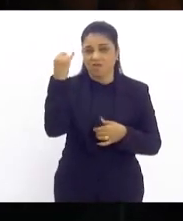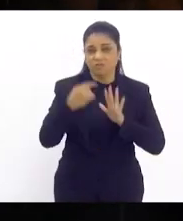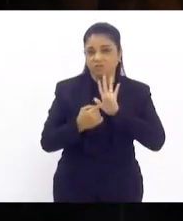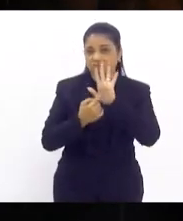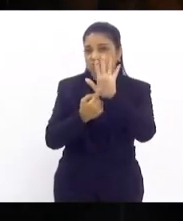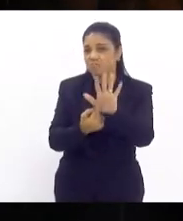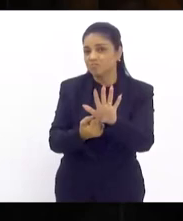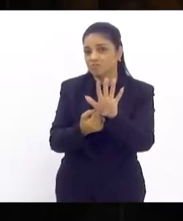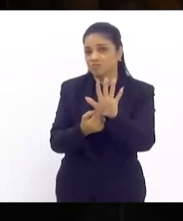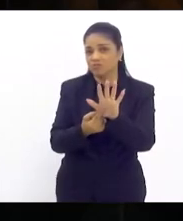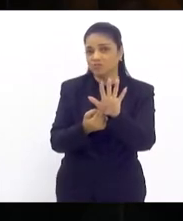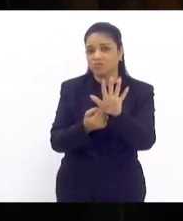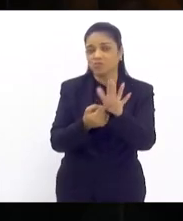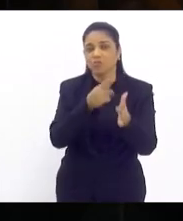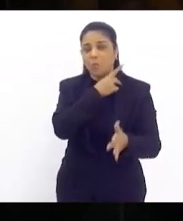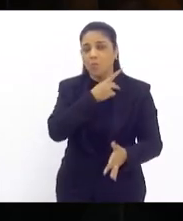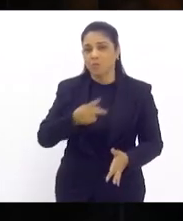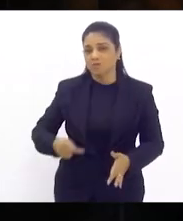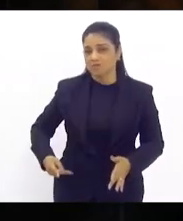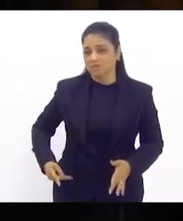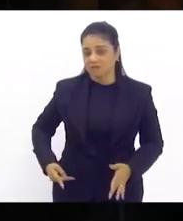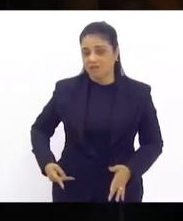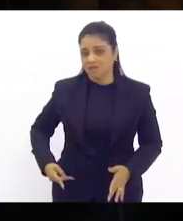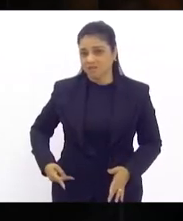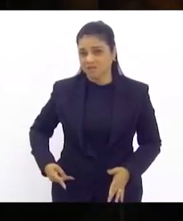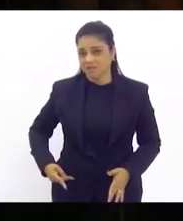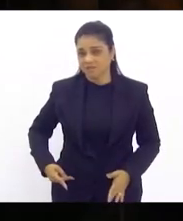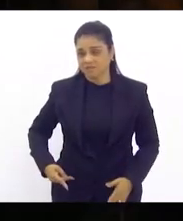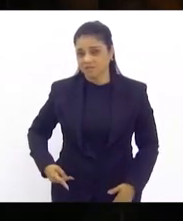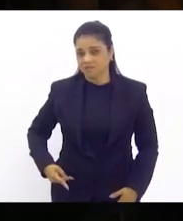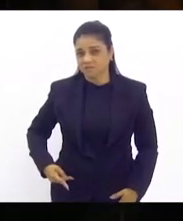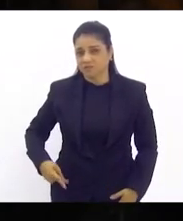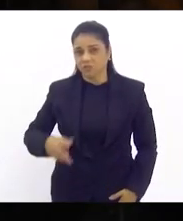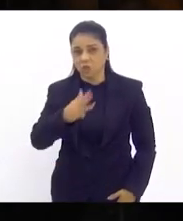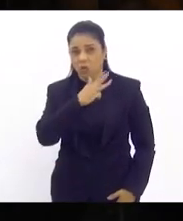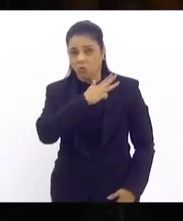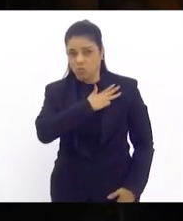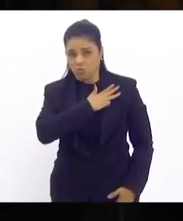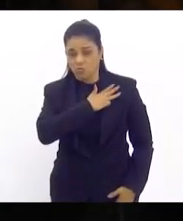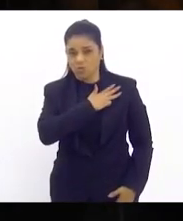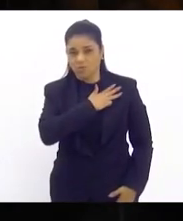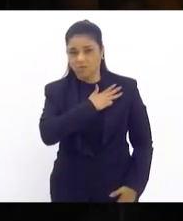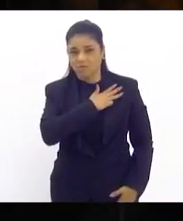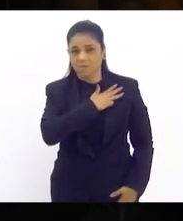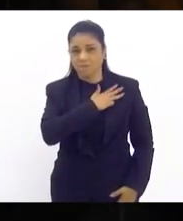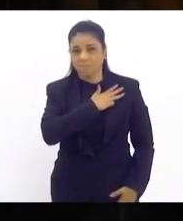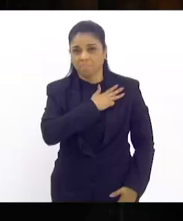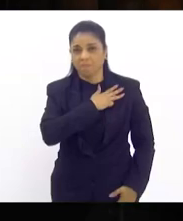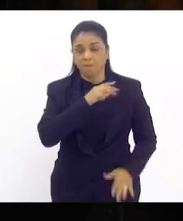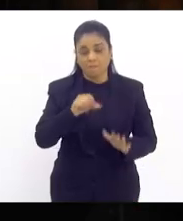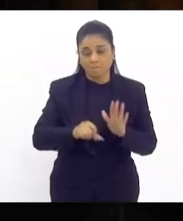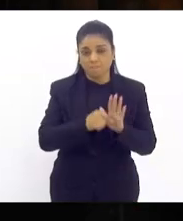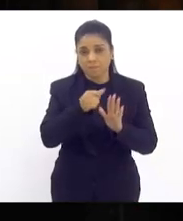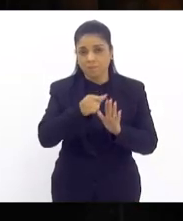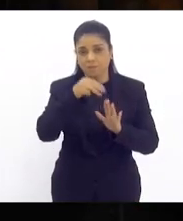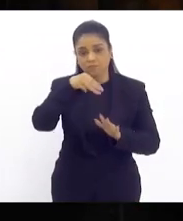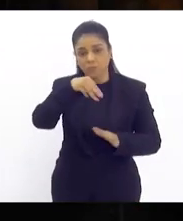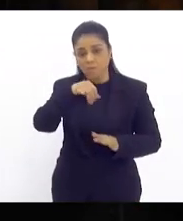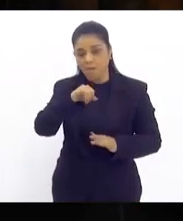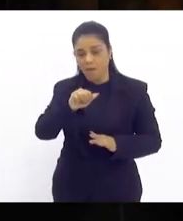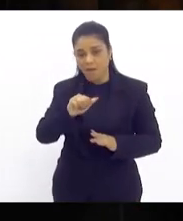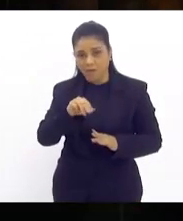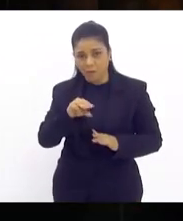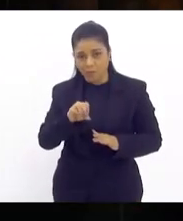apresentado pelo presidente da república Lula que no primeiro de maio apresentou aí um